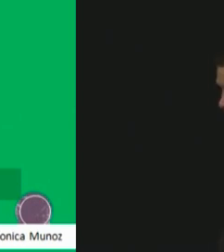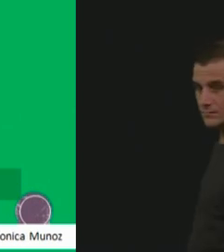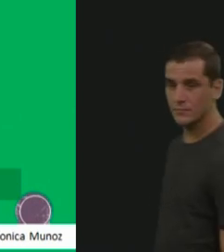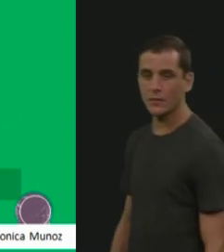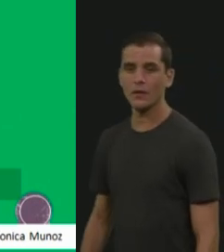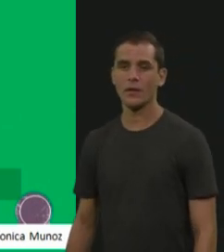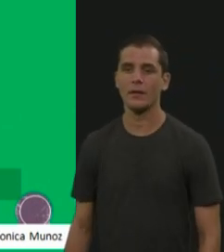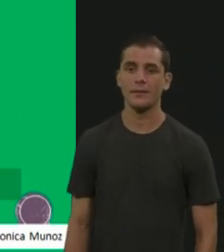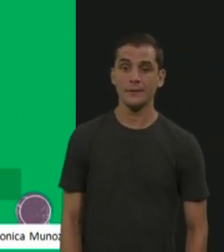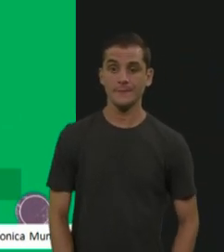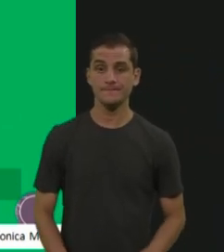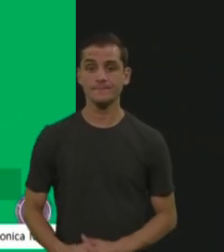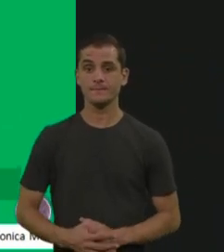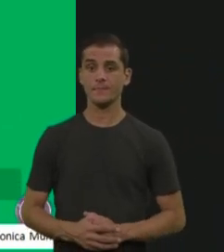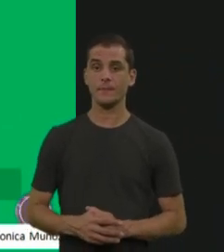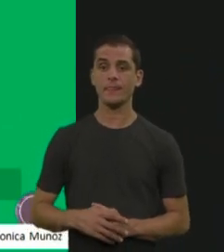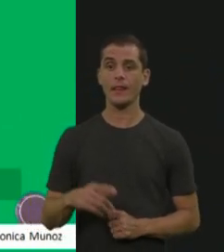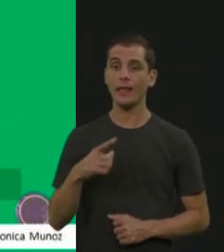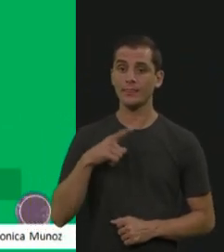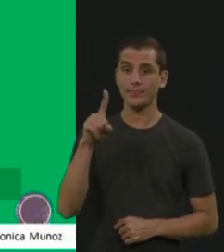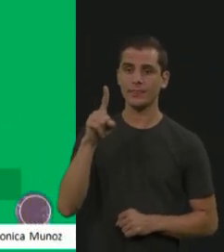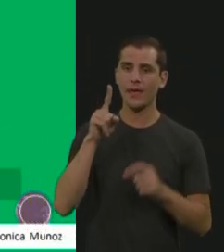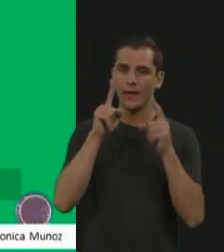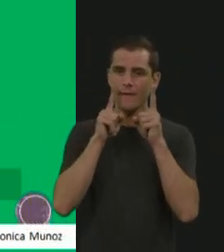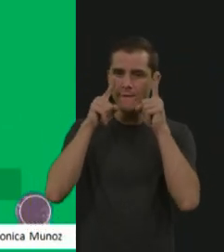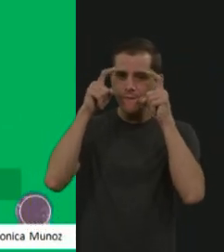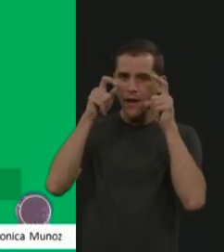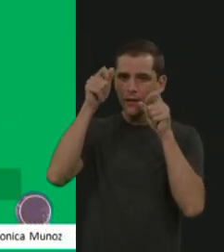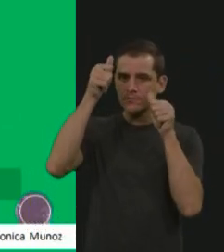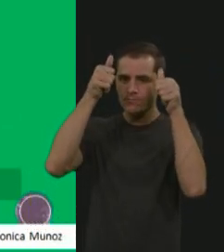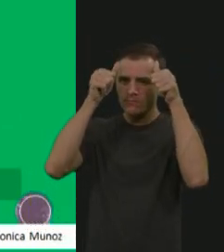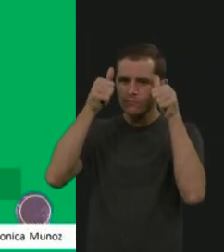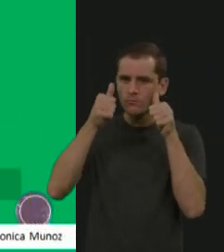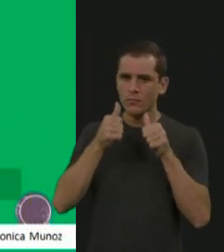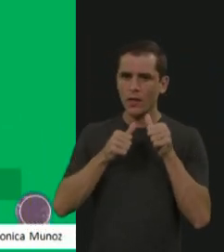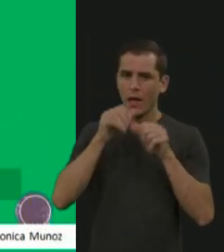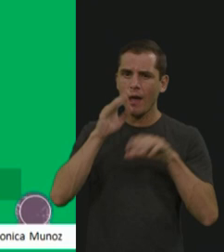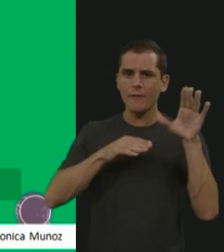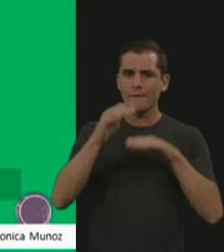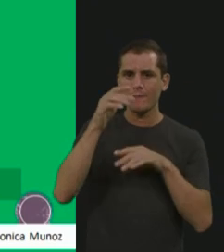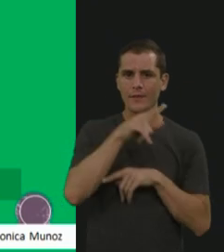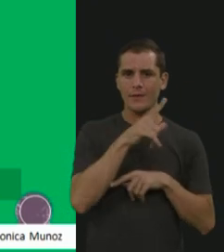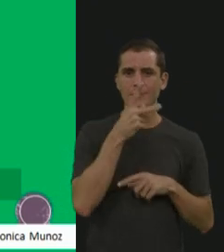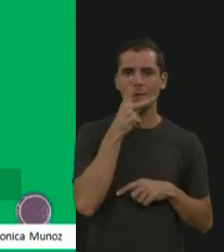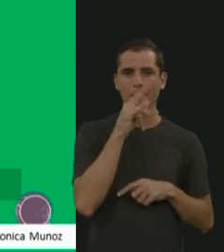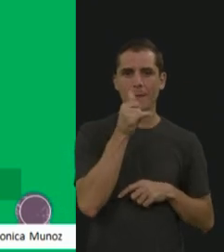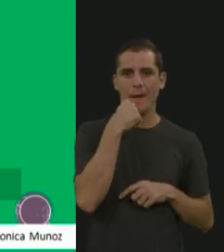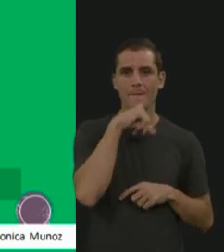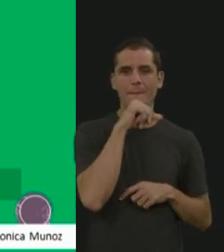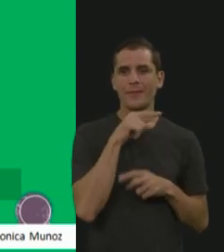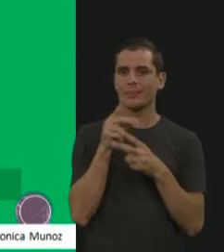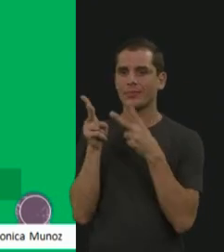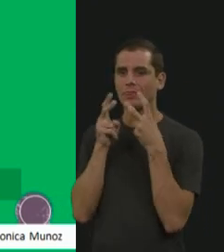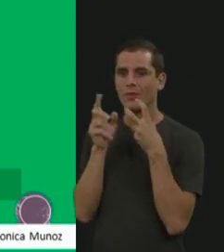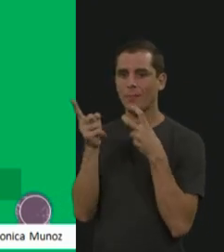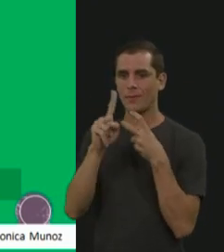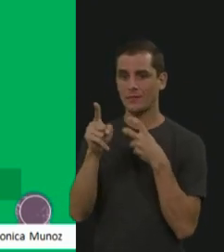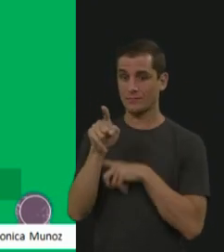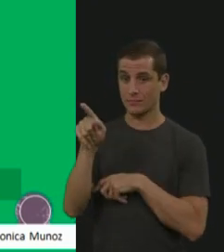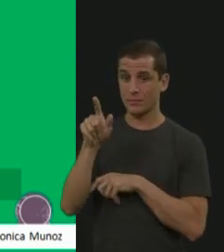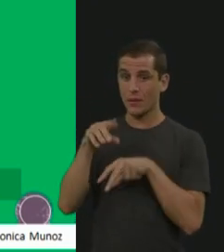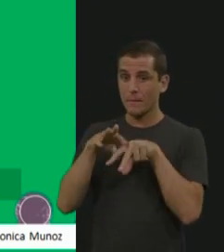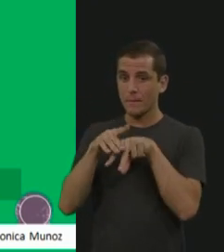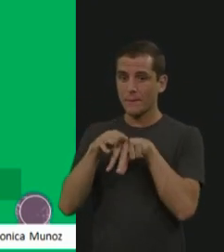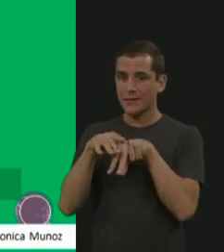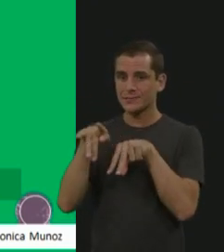pais veem essa diferença ao longo do tempo. Então, a gente pede foto, né? Esse paciente aqui era um querido, assim, ele faleceu, né? E a gente